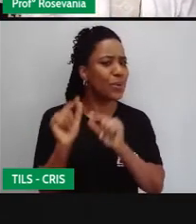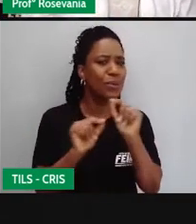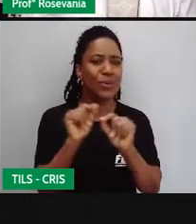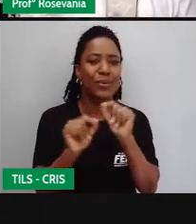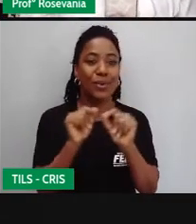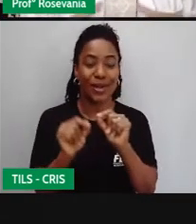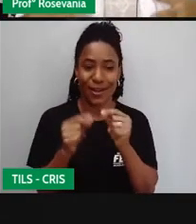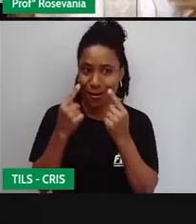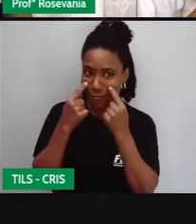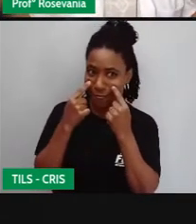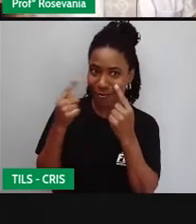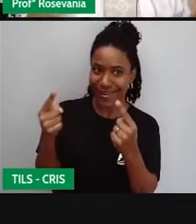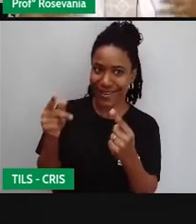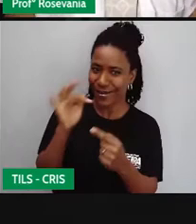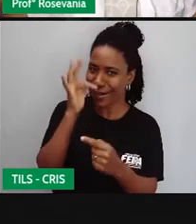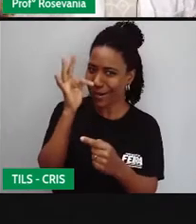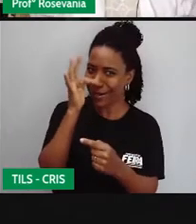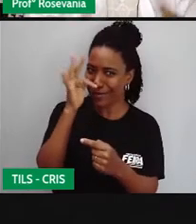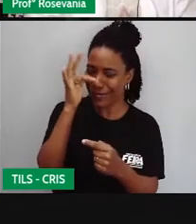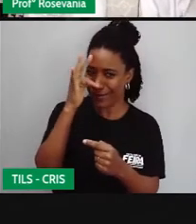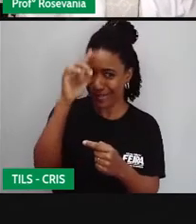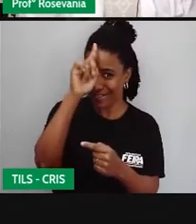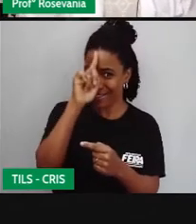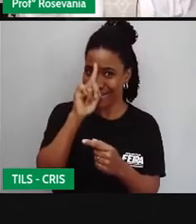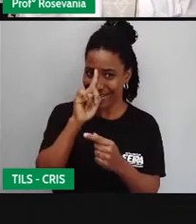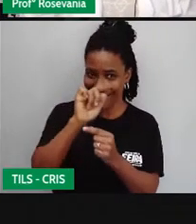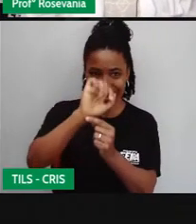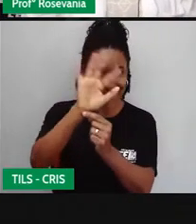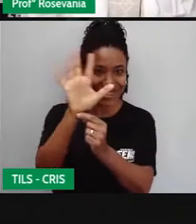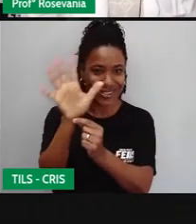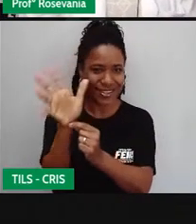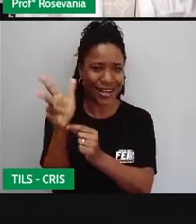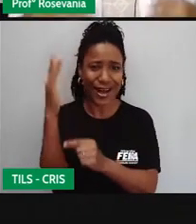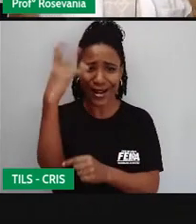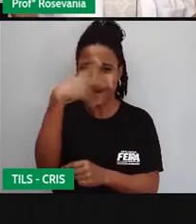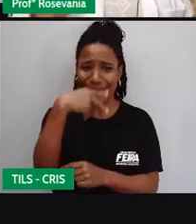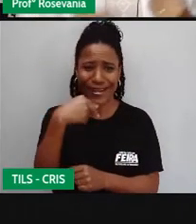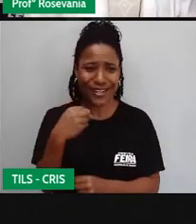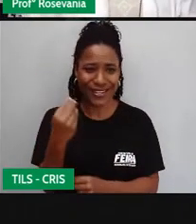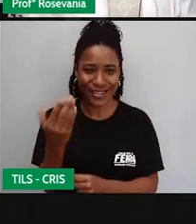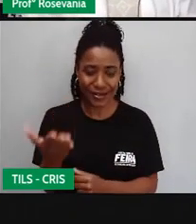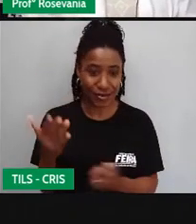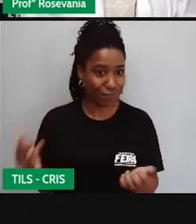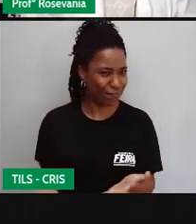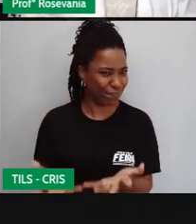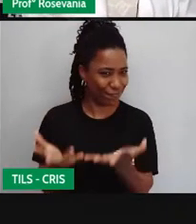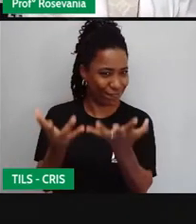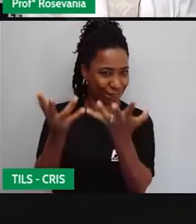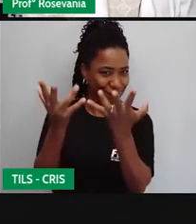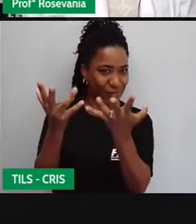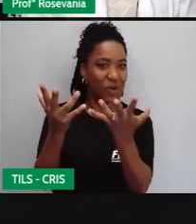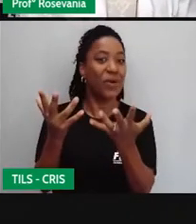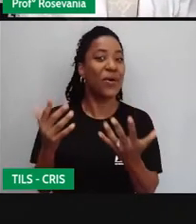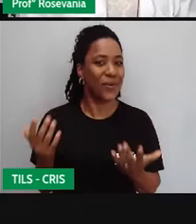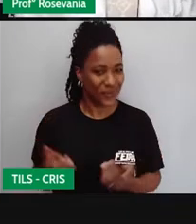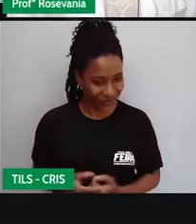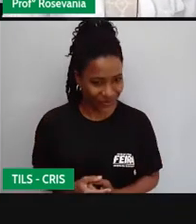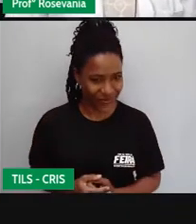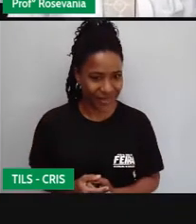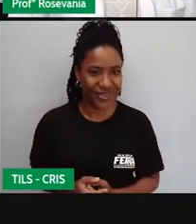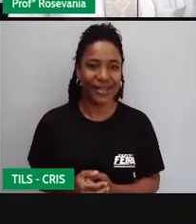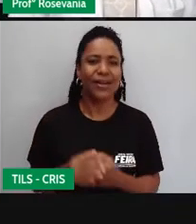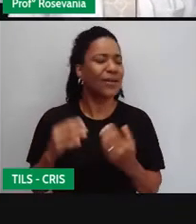lindíssimo, que ele já, né? Traz assim, né? Essas energias positivas pra falar do que a gente vai dizer hoje, né?